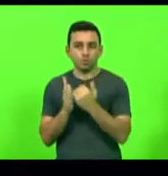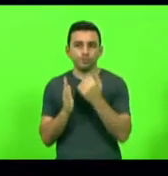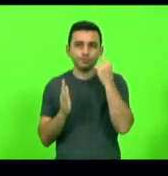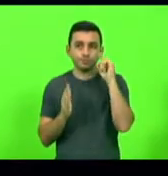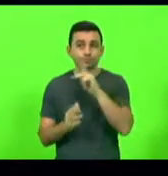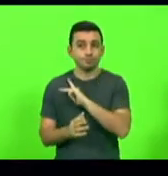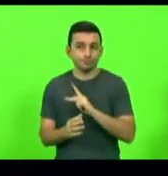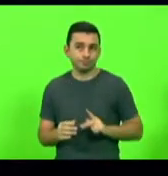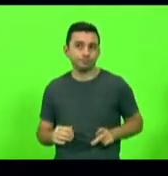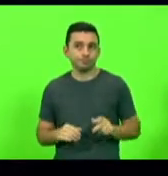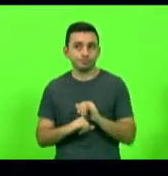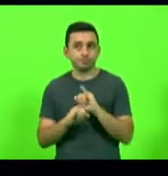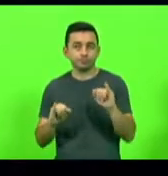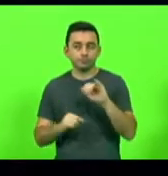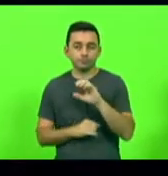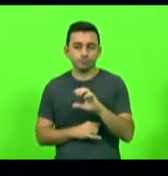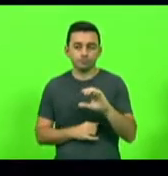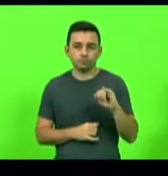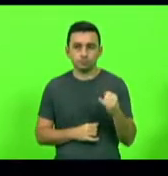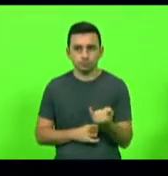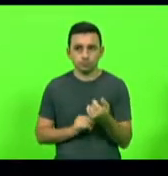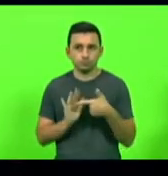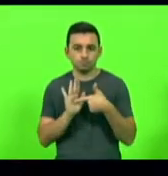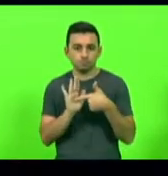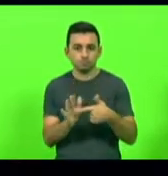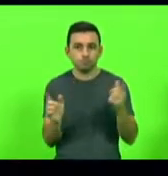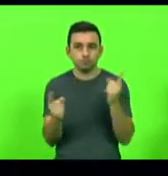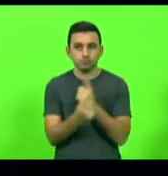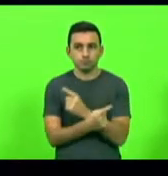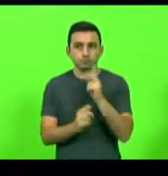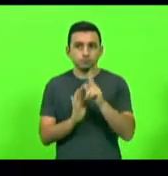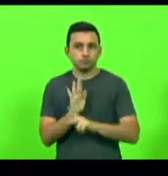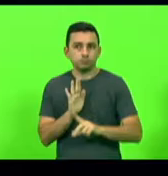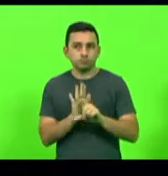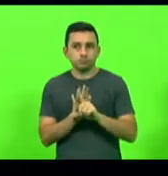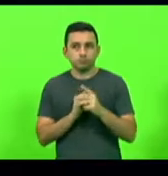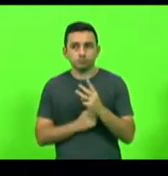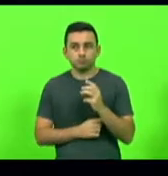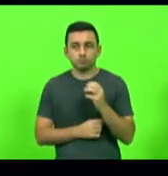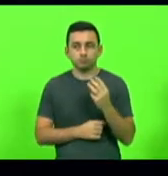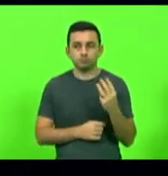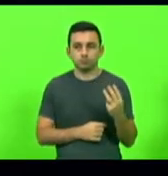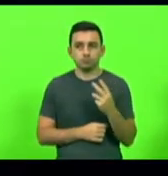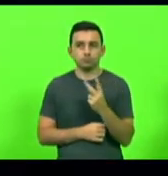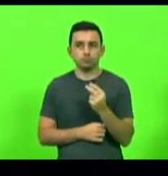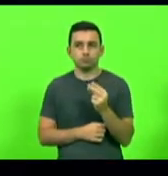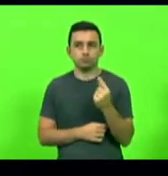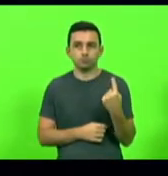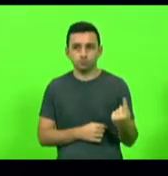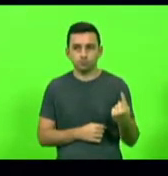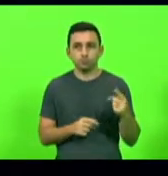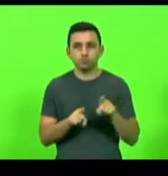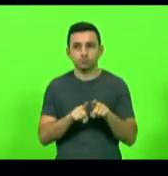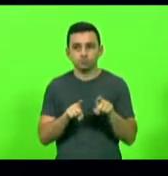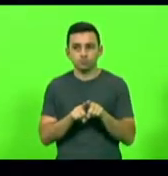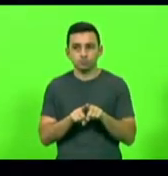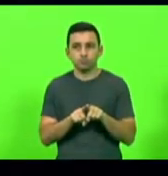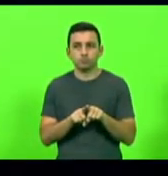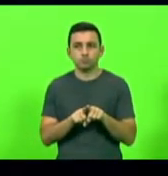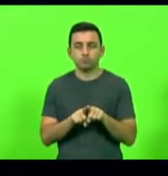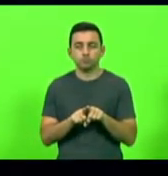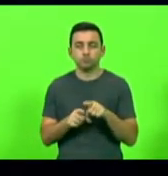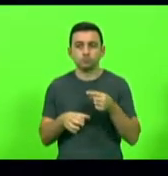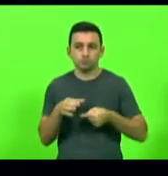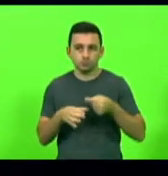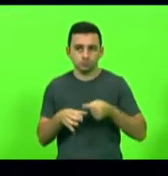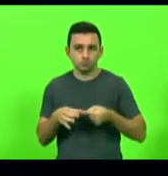comunicou que a CCJ apresentou o parecer contrário ao projeto de lei 303-2021, bem como a Comissão de Finanças